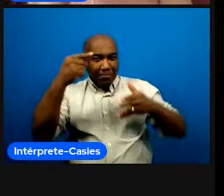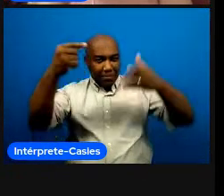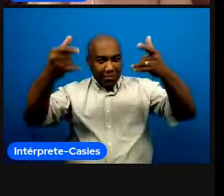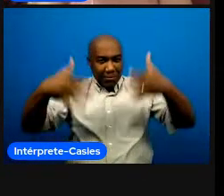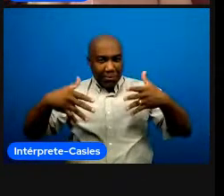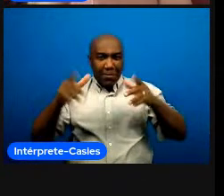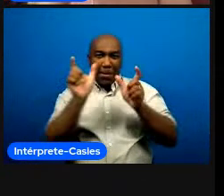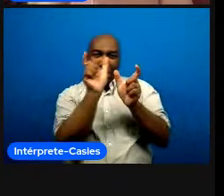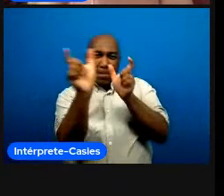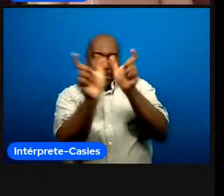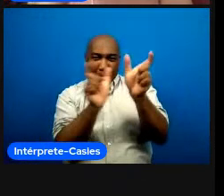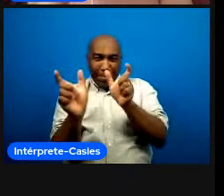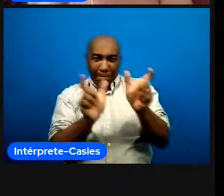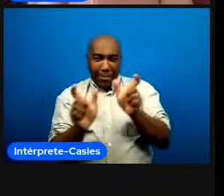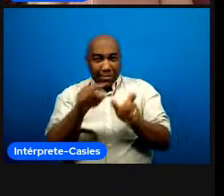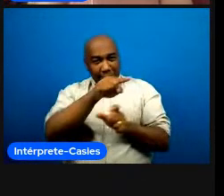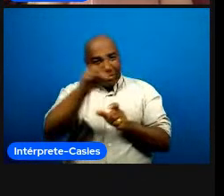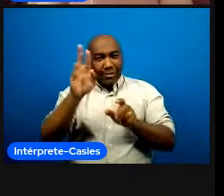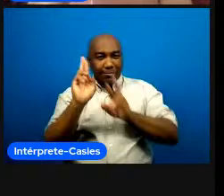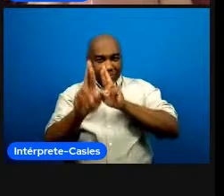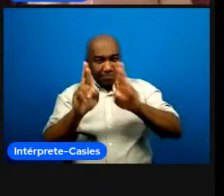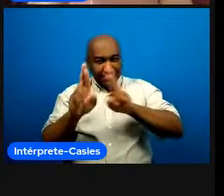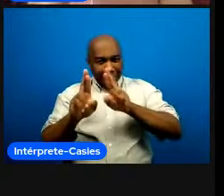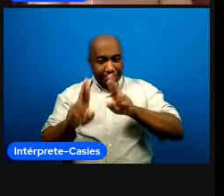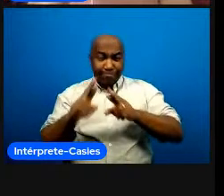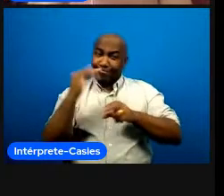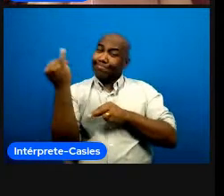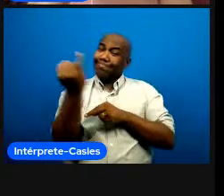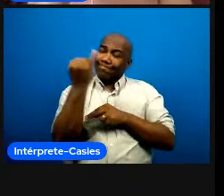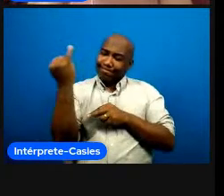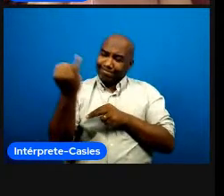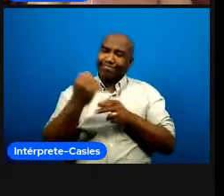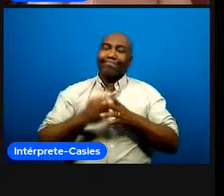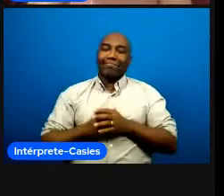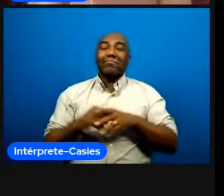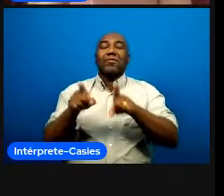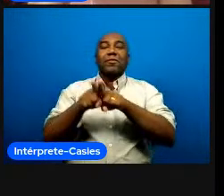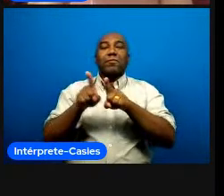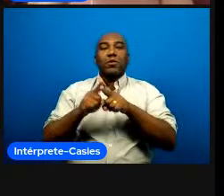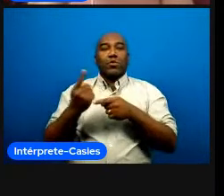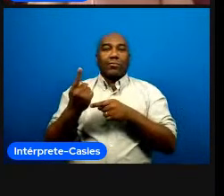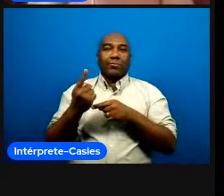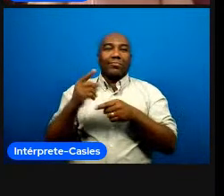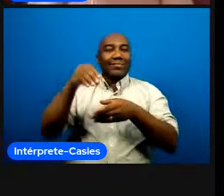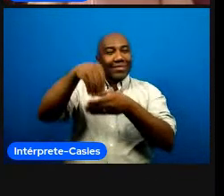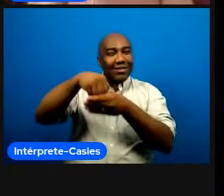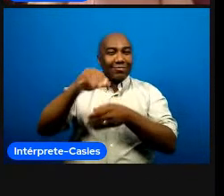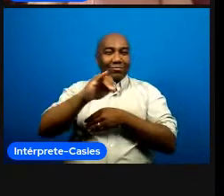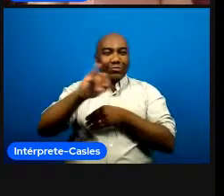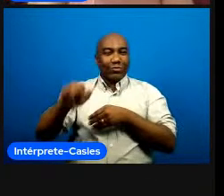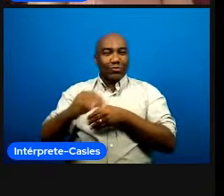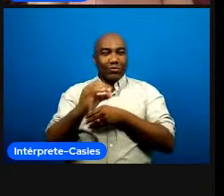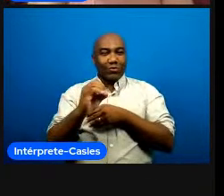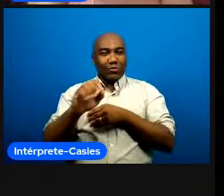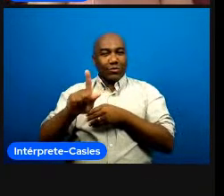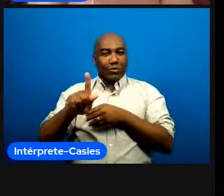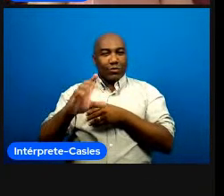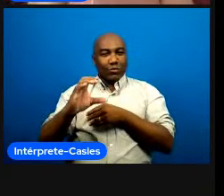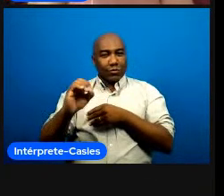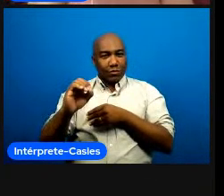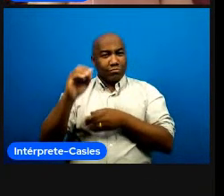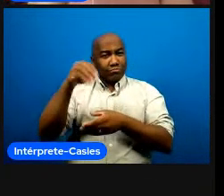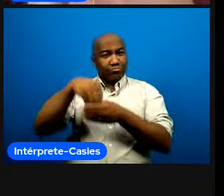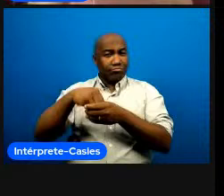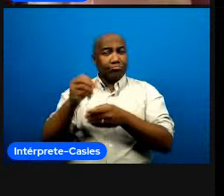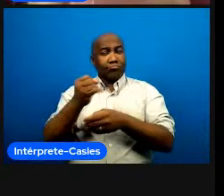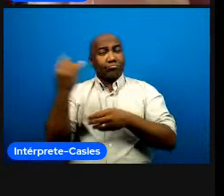palavras então isso é muito importante e a gente tem no jogo um elemento fundamental para proporcionar isso a partir dos três